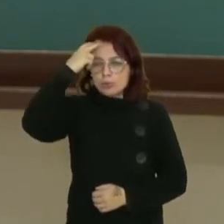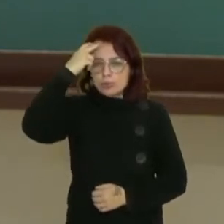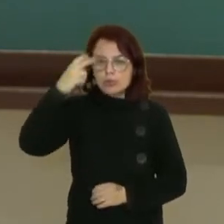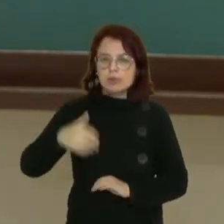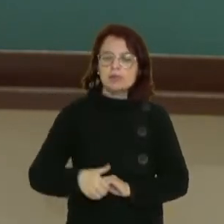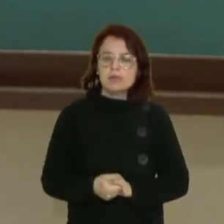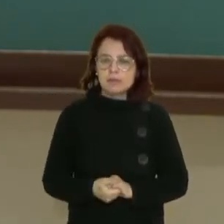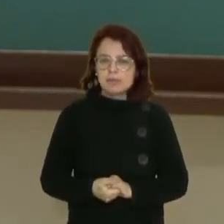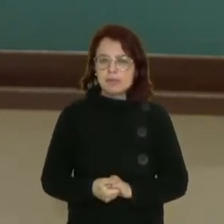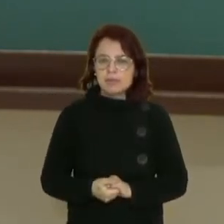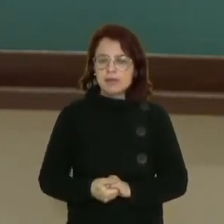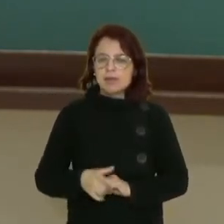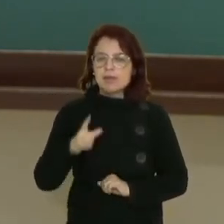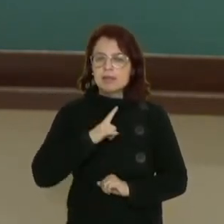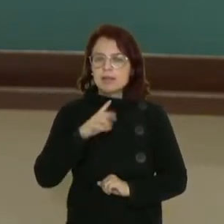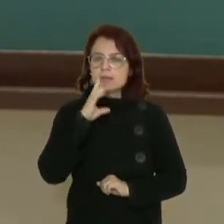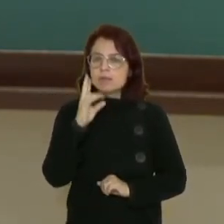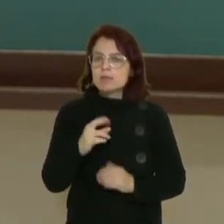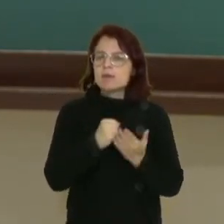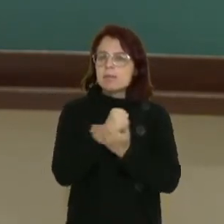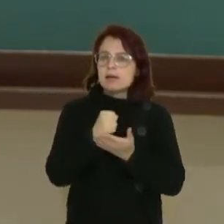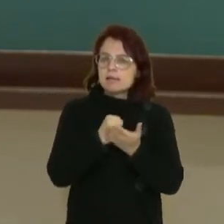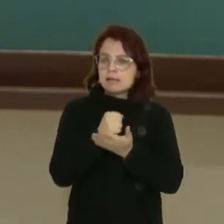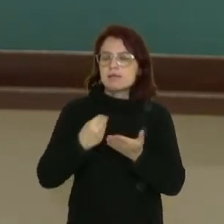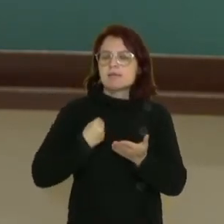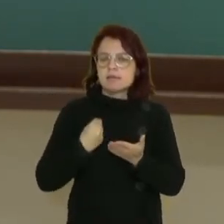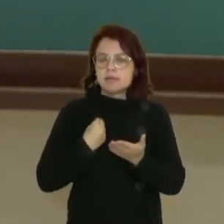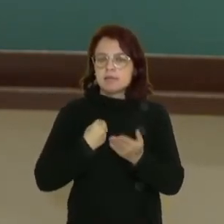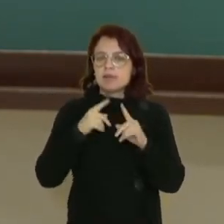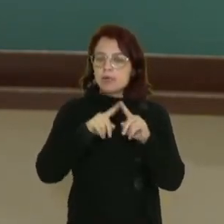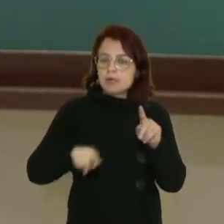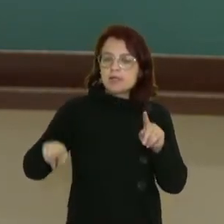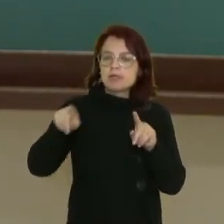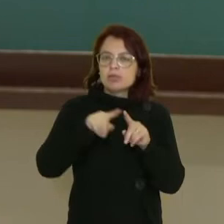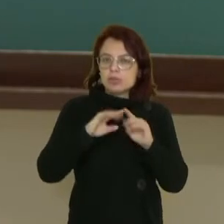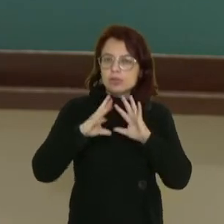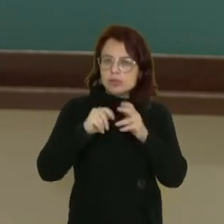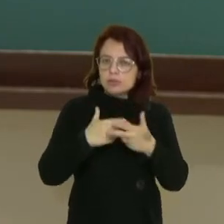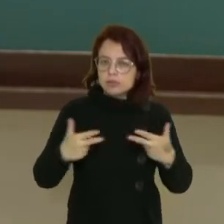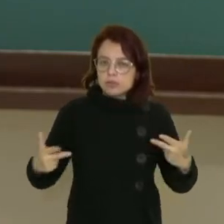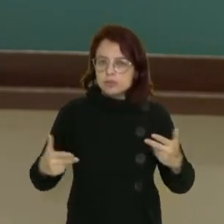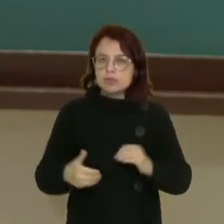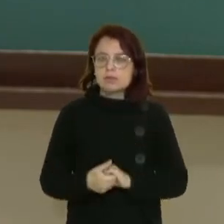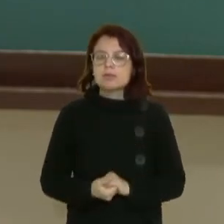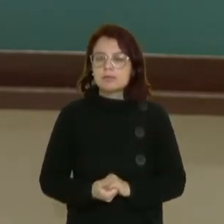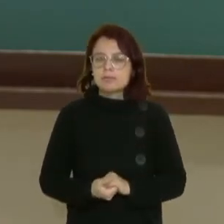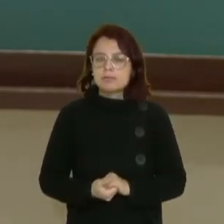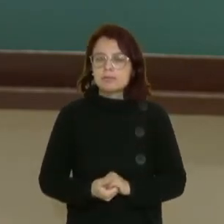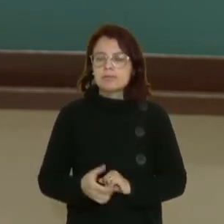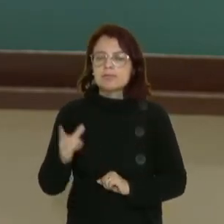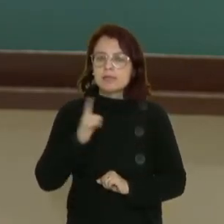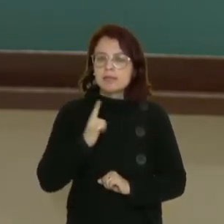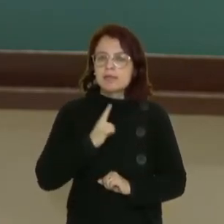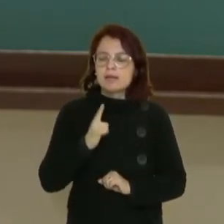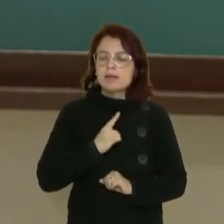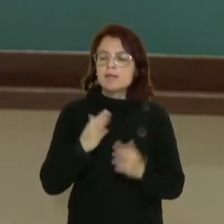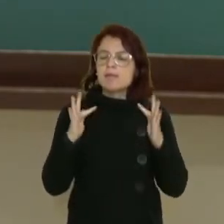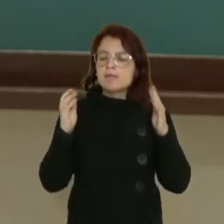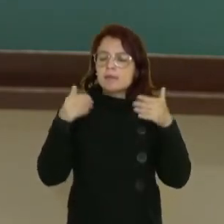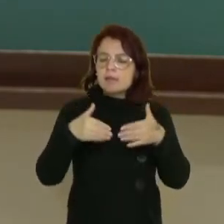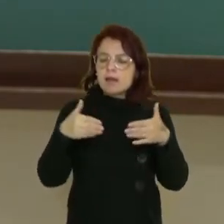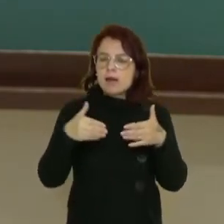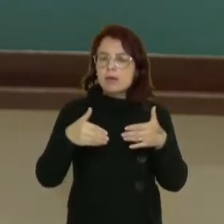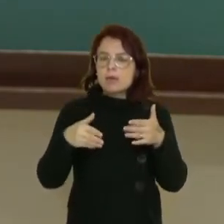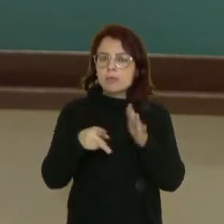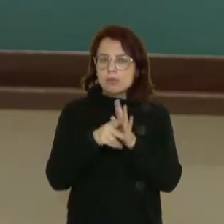inclui as respostas básicas para a vida, como a origem de todas as coisas, a finalidade da existência humana, a vida após a